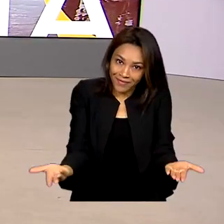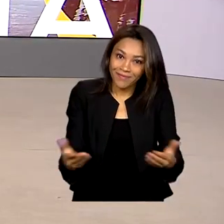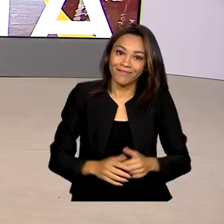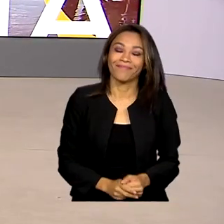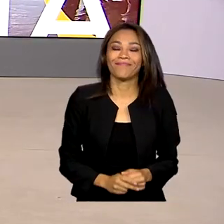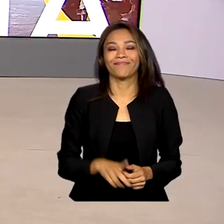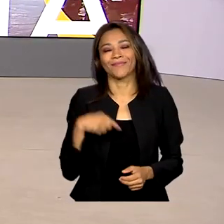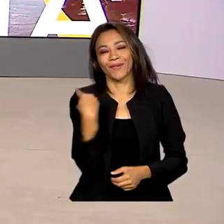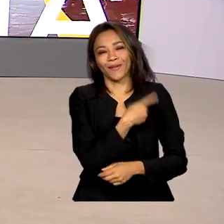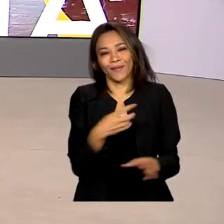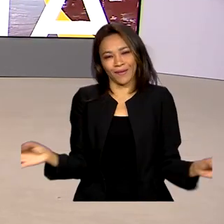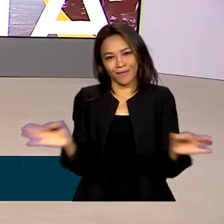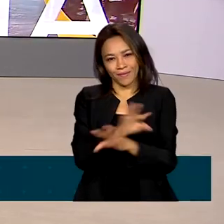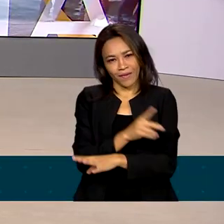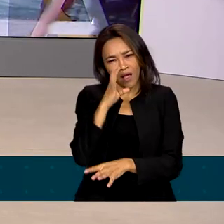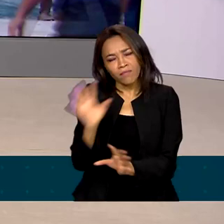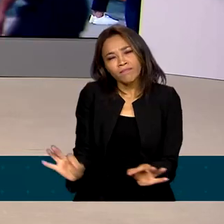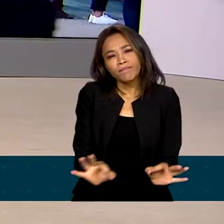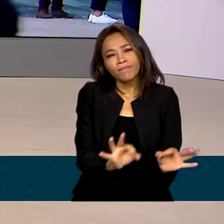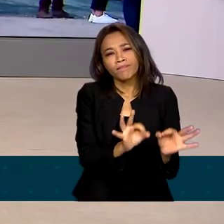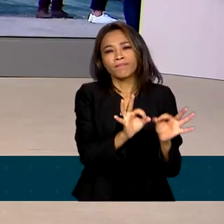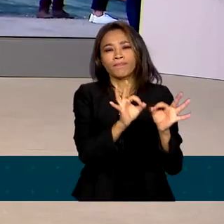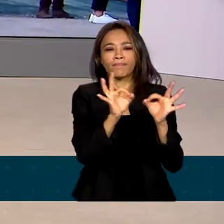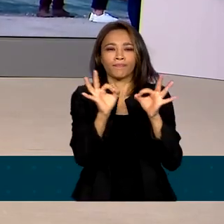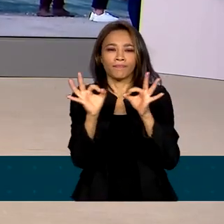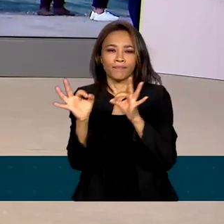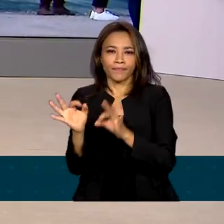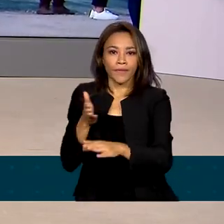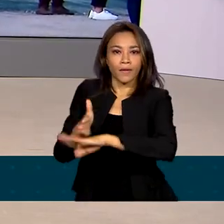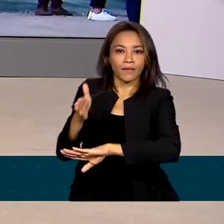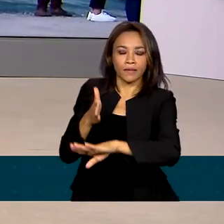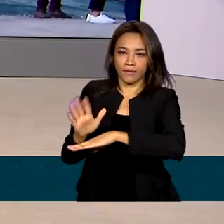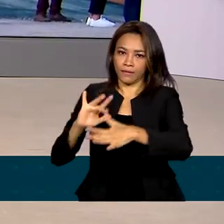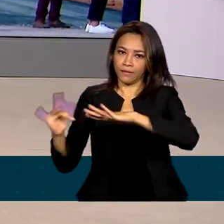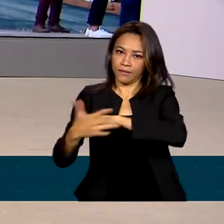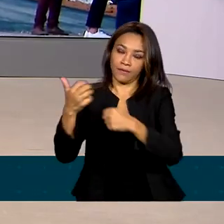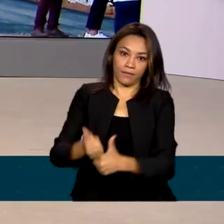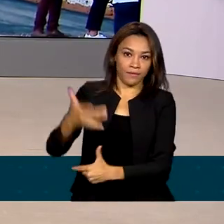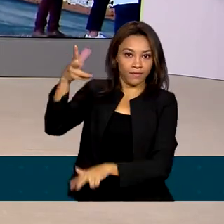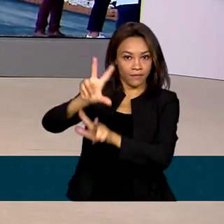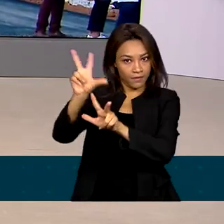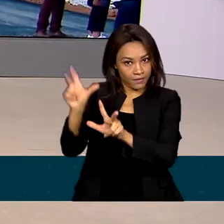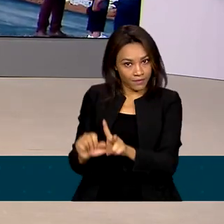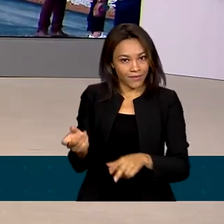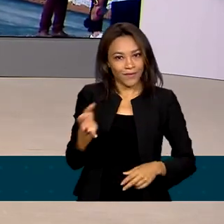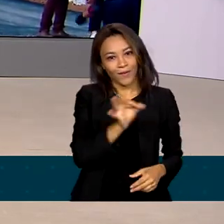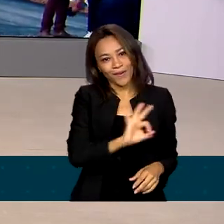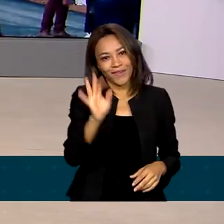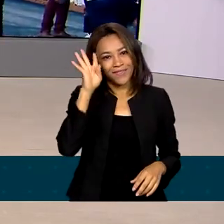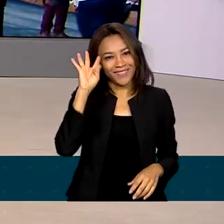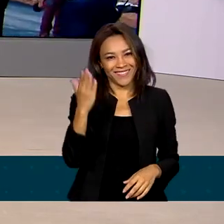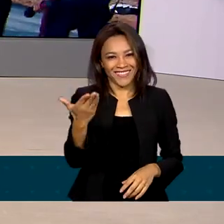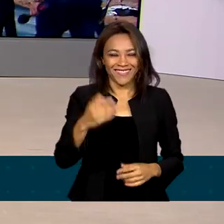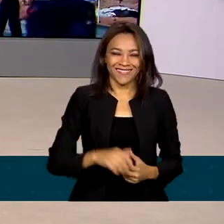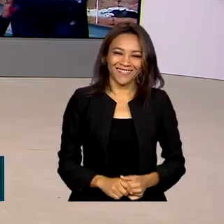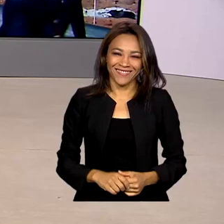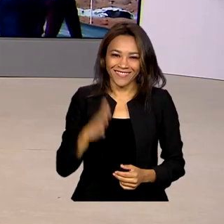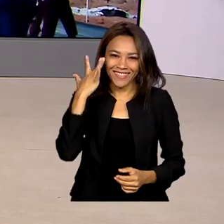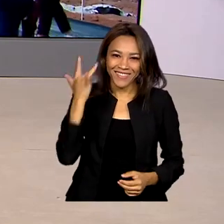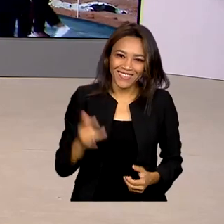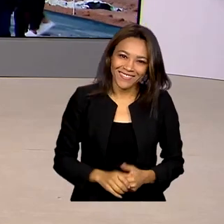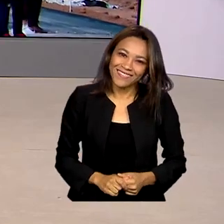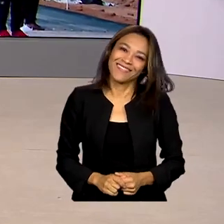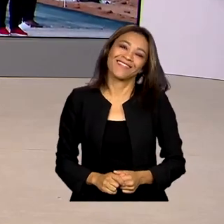E a gente fica por aqui para rever as reportagens, acesse as redes sociais da TV Brasil. Uma ótima quarta-feira para você e até